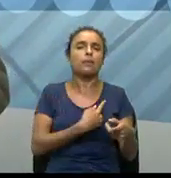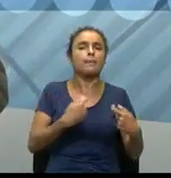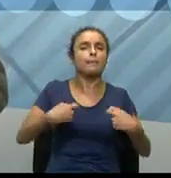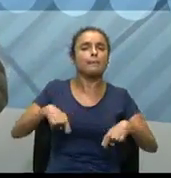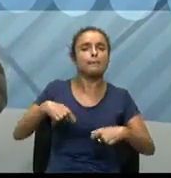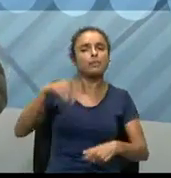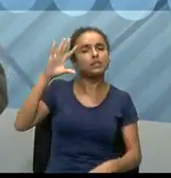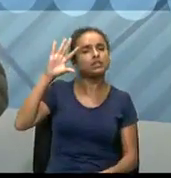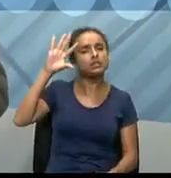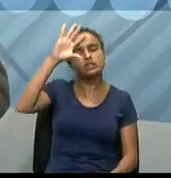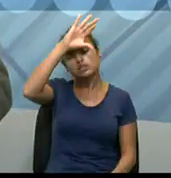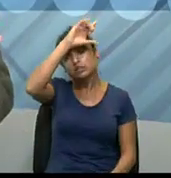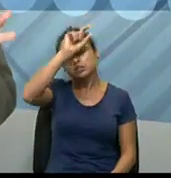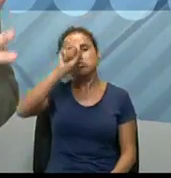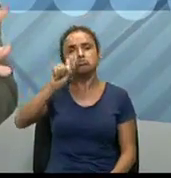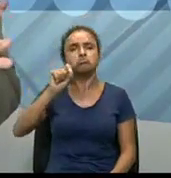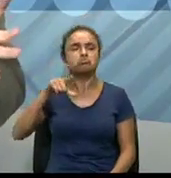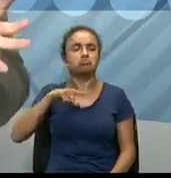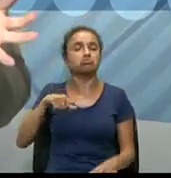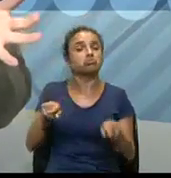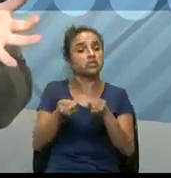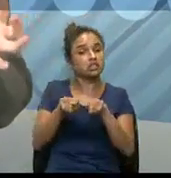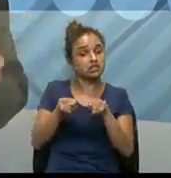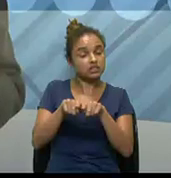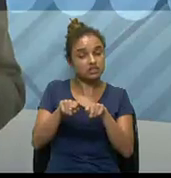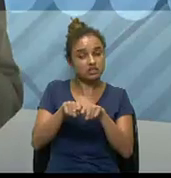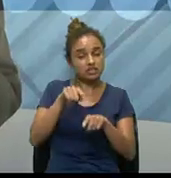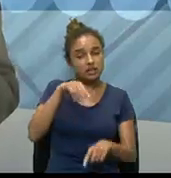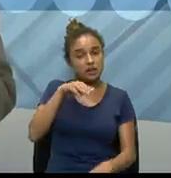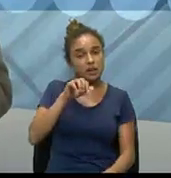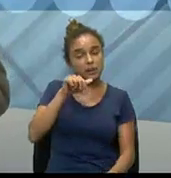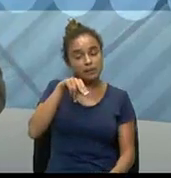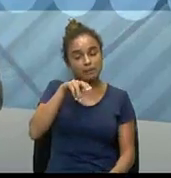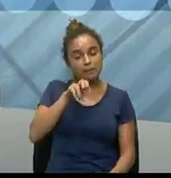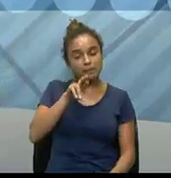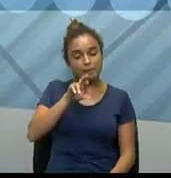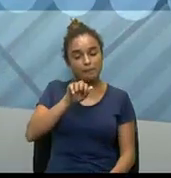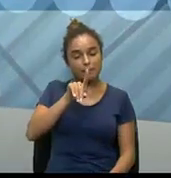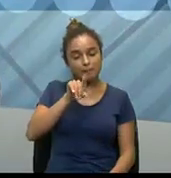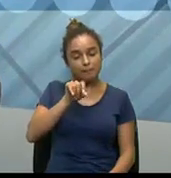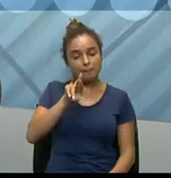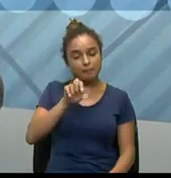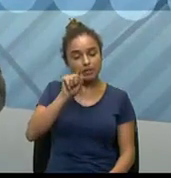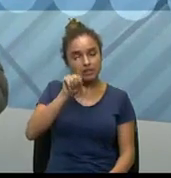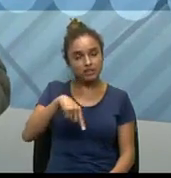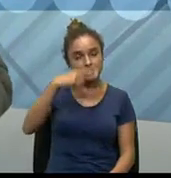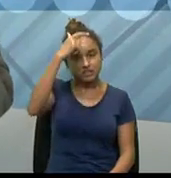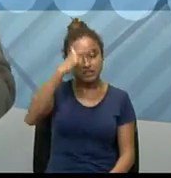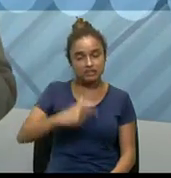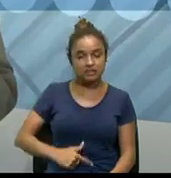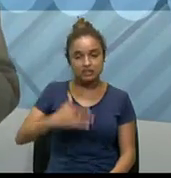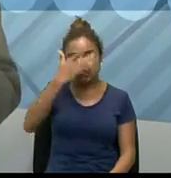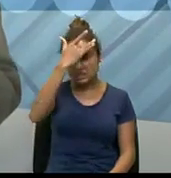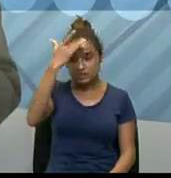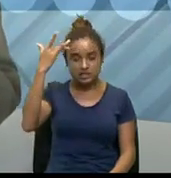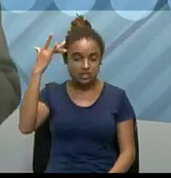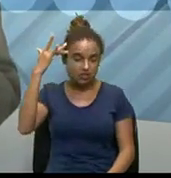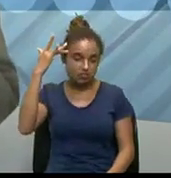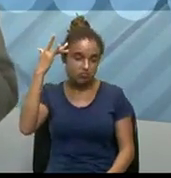entender? Existem também os mineradores, os mineradores são as pessoas que,